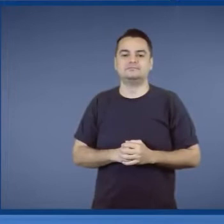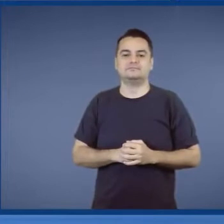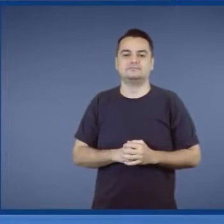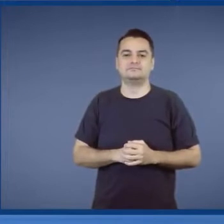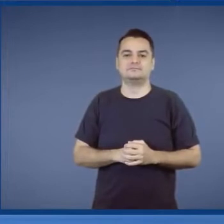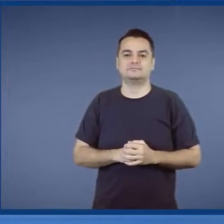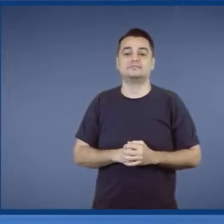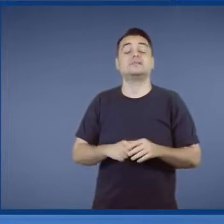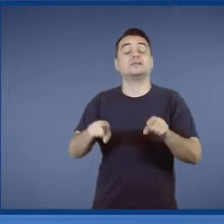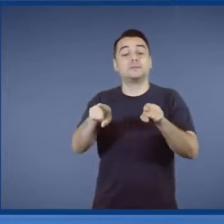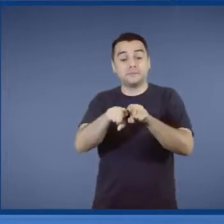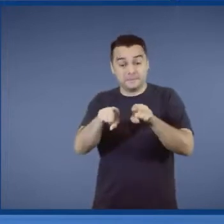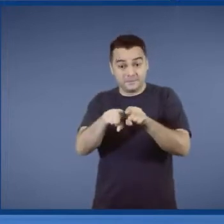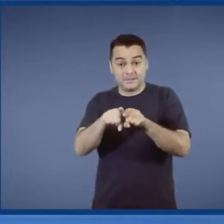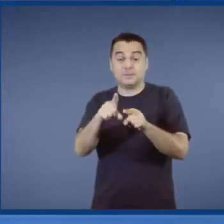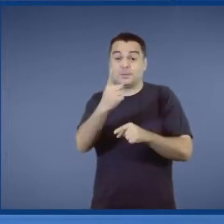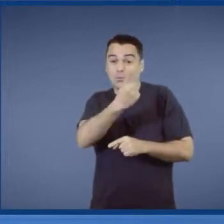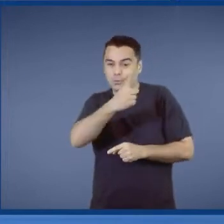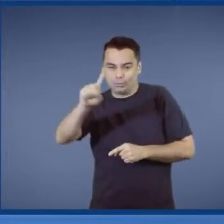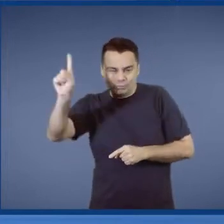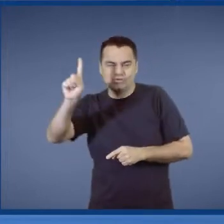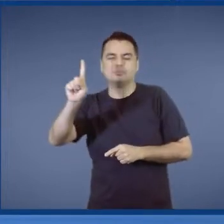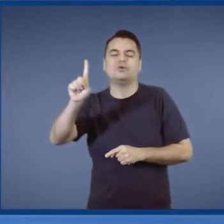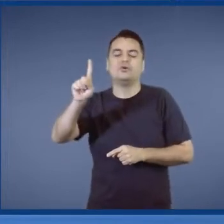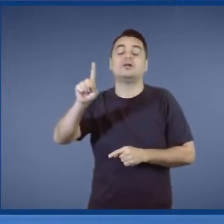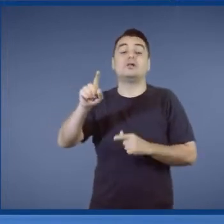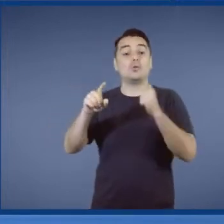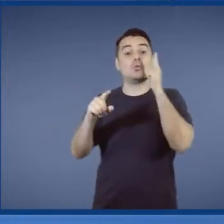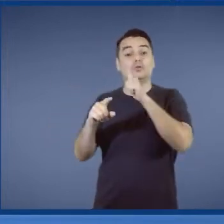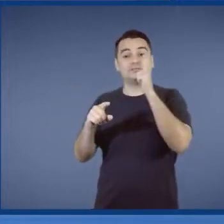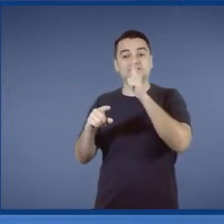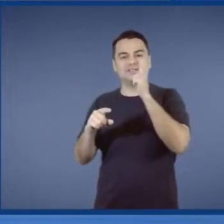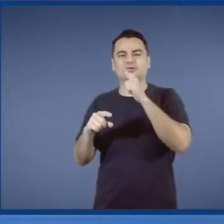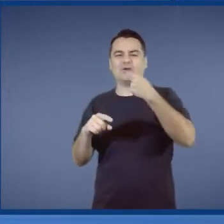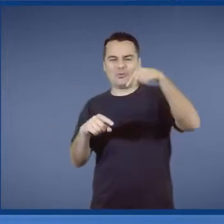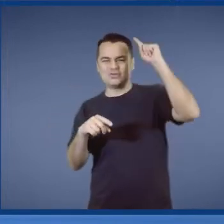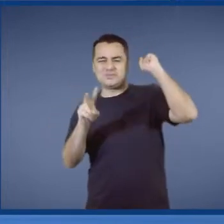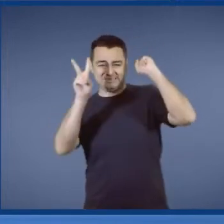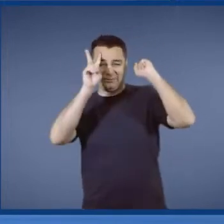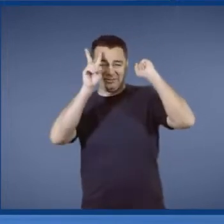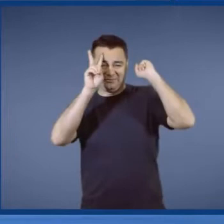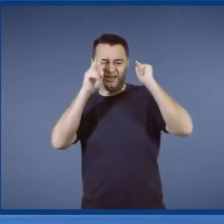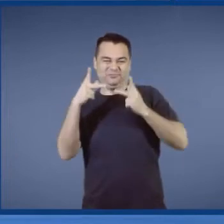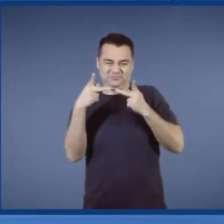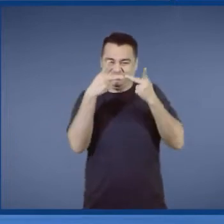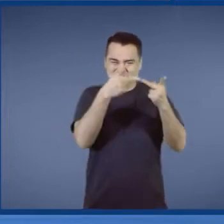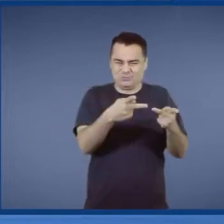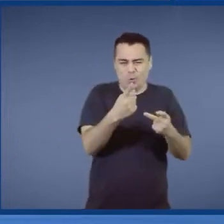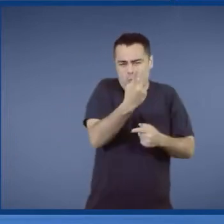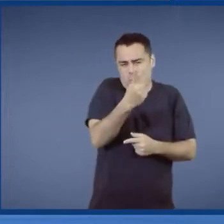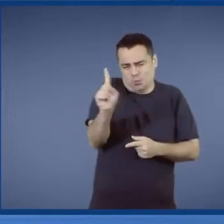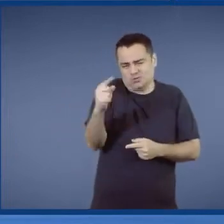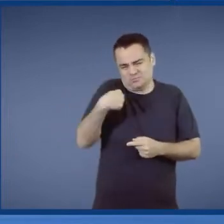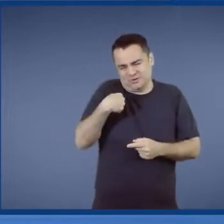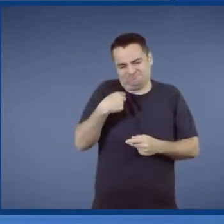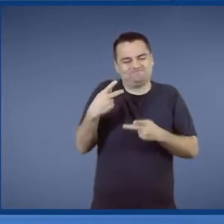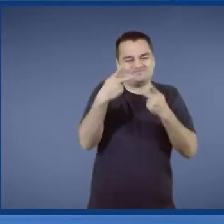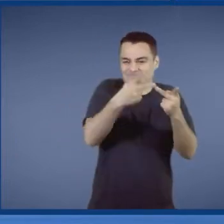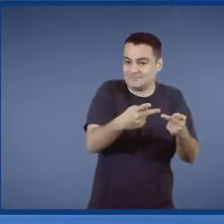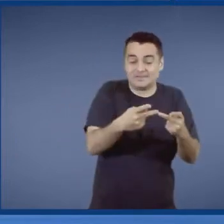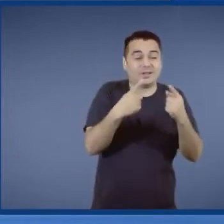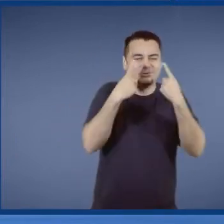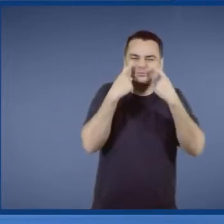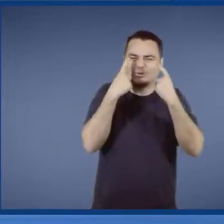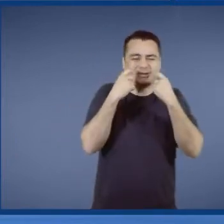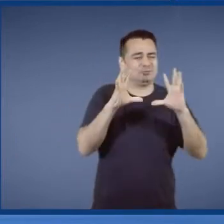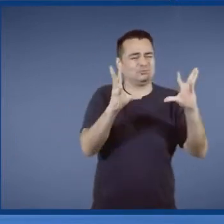A gente foi visitar a última obra na segunda-feira. Estava todo mundo chorando. Puxa vida, não vamos mais. Não para, gente. O ciclo